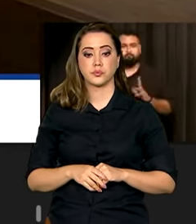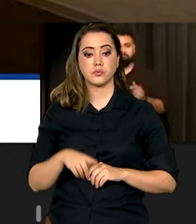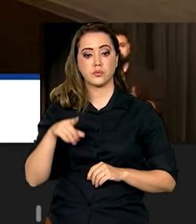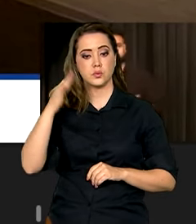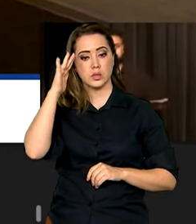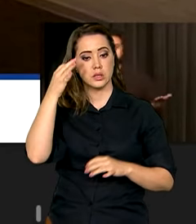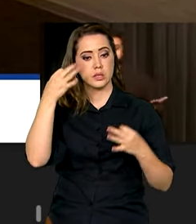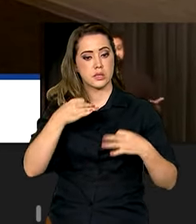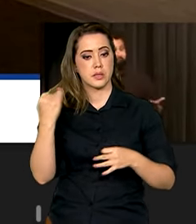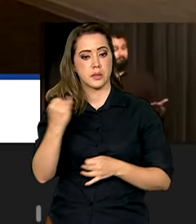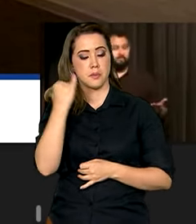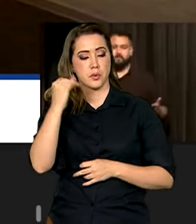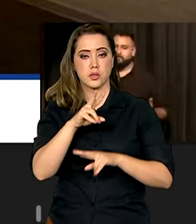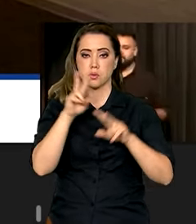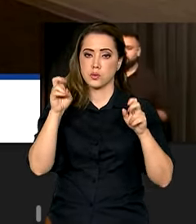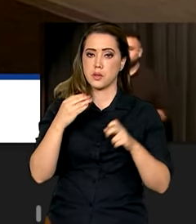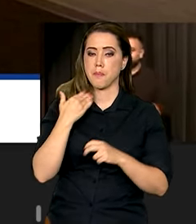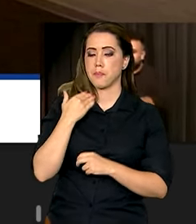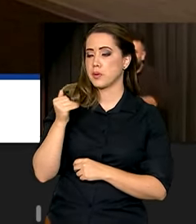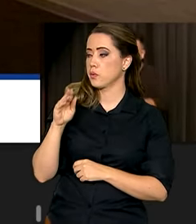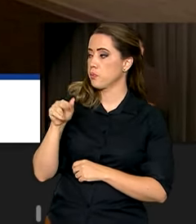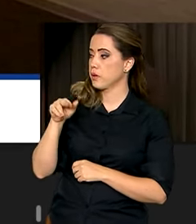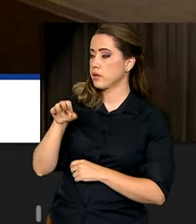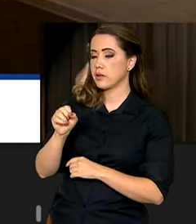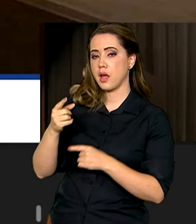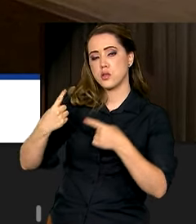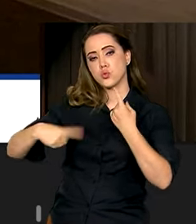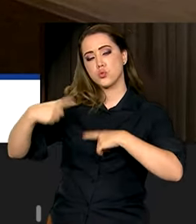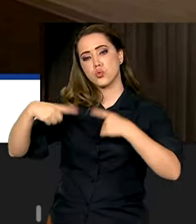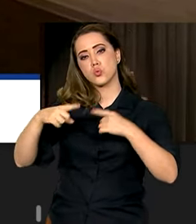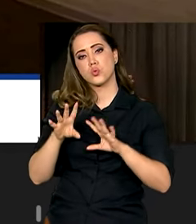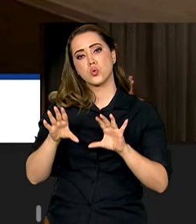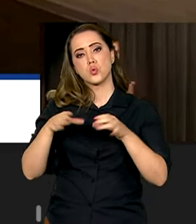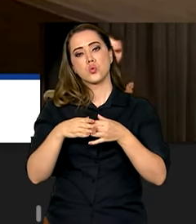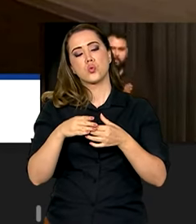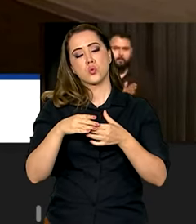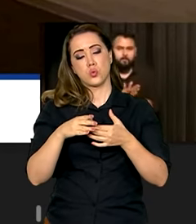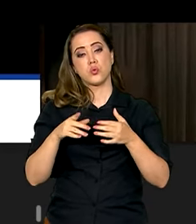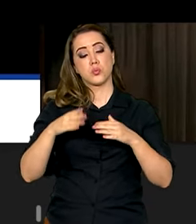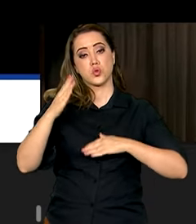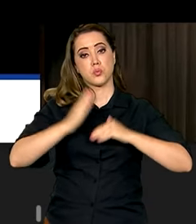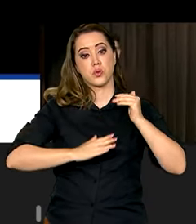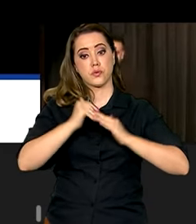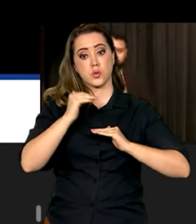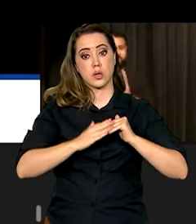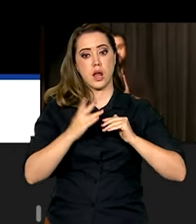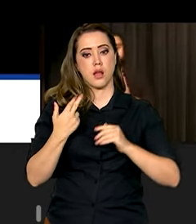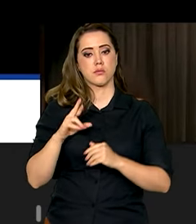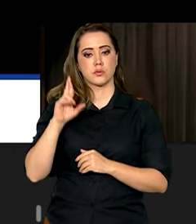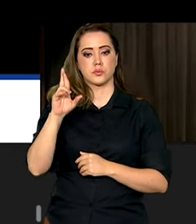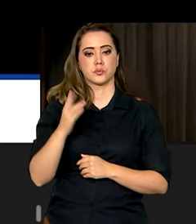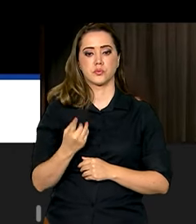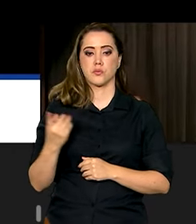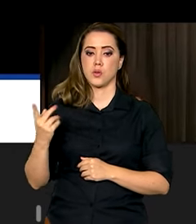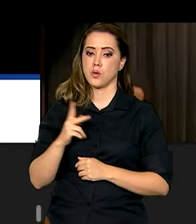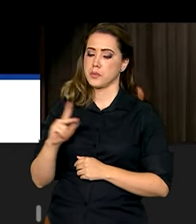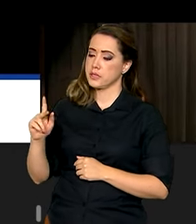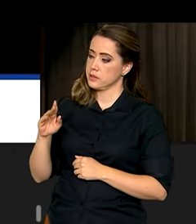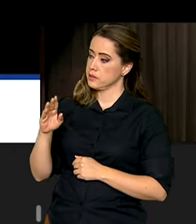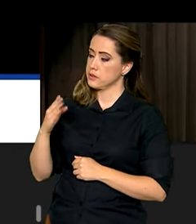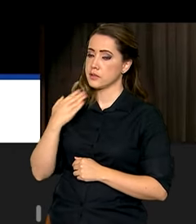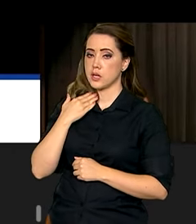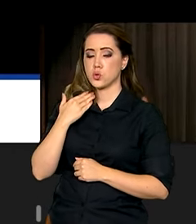do assunto, o BNDES promoveu um debate com especialistas e autoridades. O presidente da Petrobras